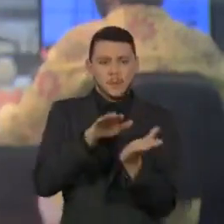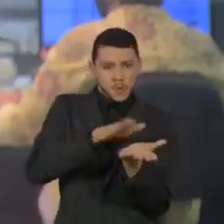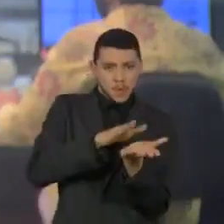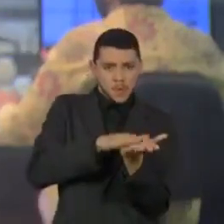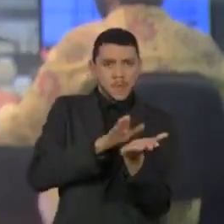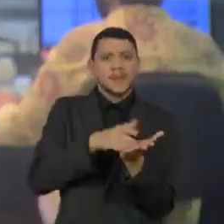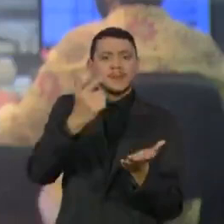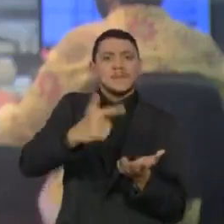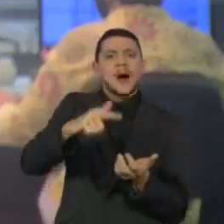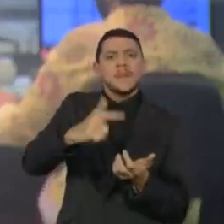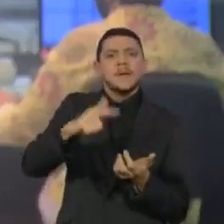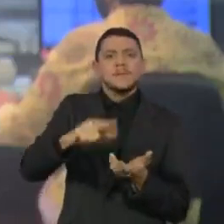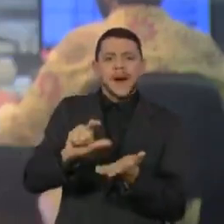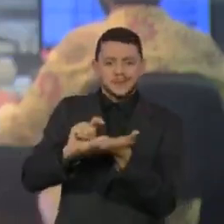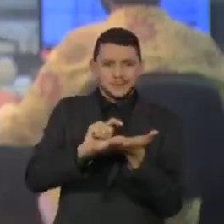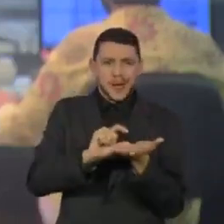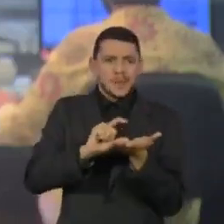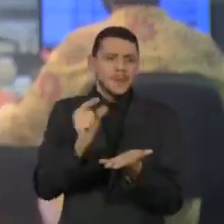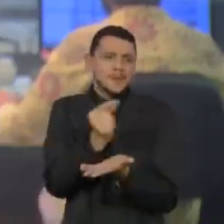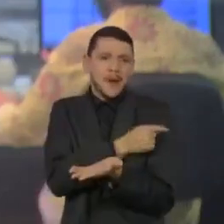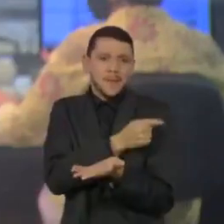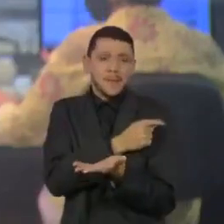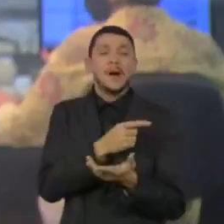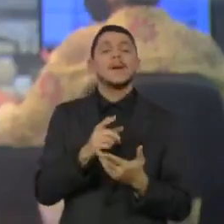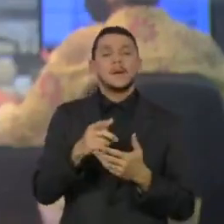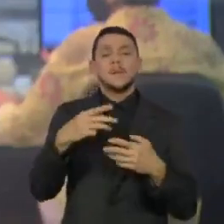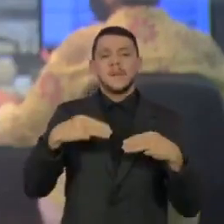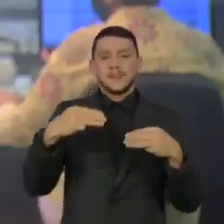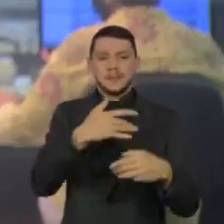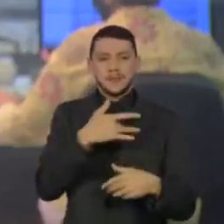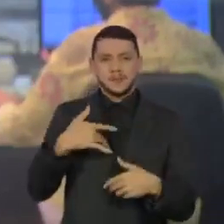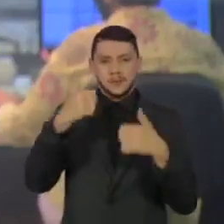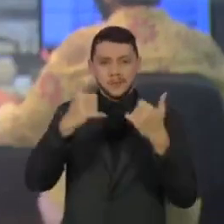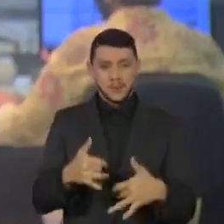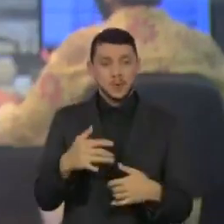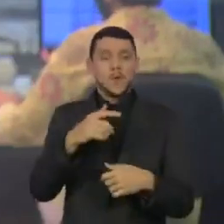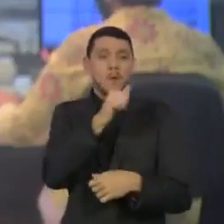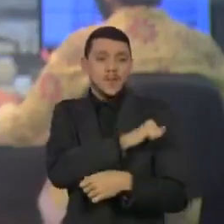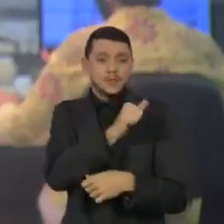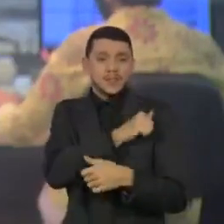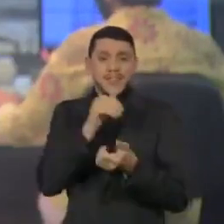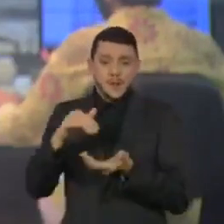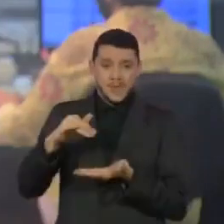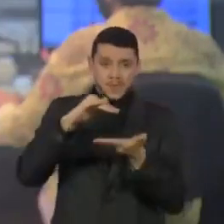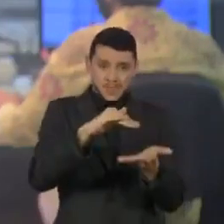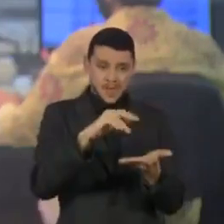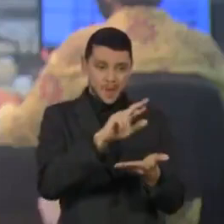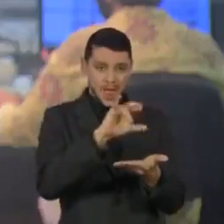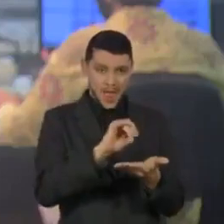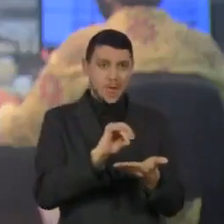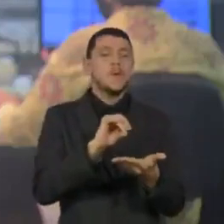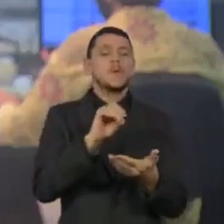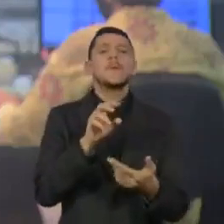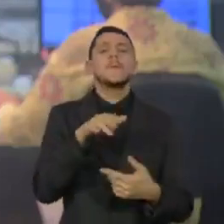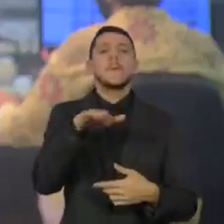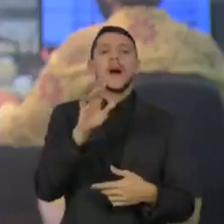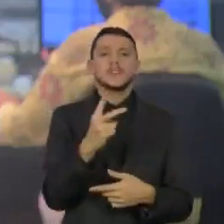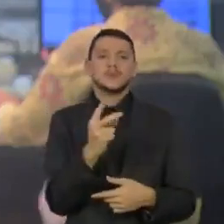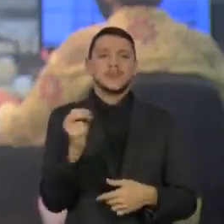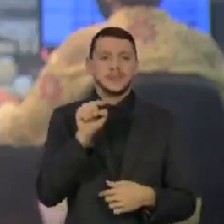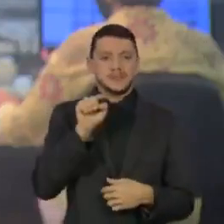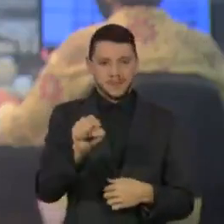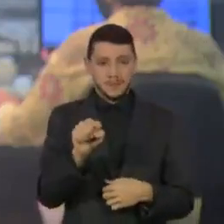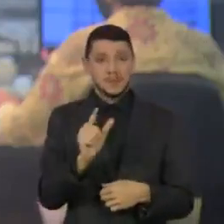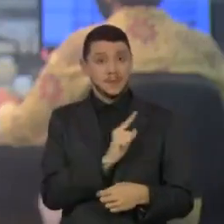Saúde informou que ontem enviou mais de 200 mil para o estado do Rio de Janeiro e que a pasta não pode garantir doses para